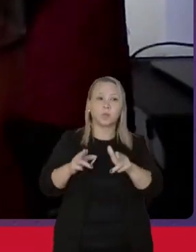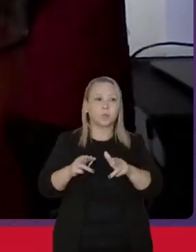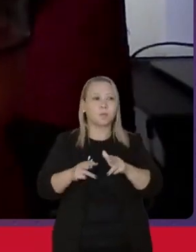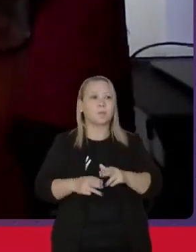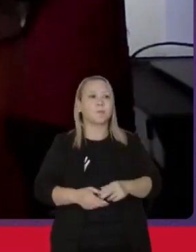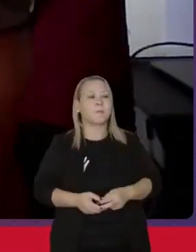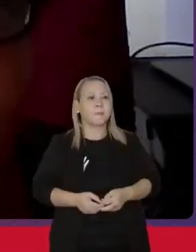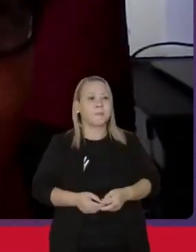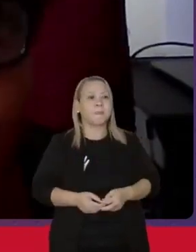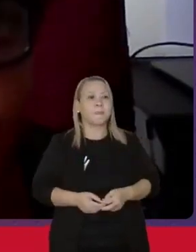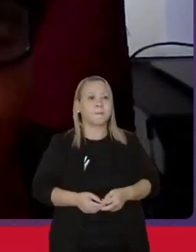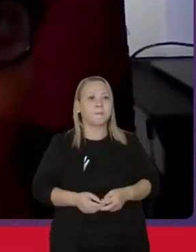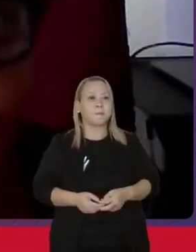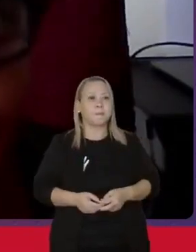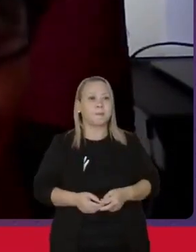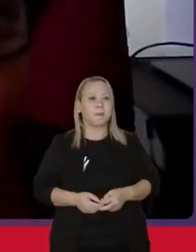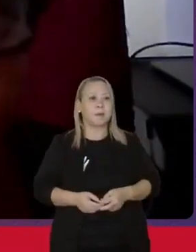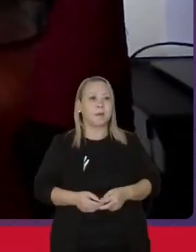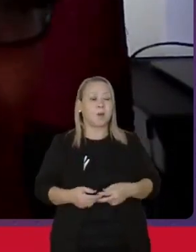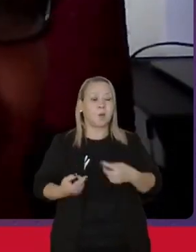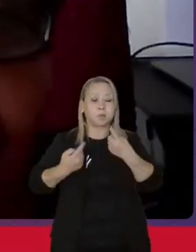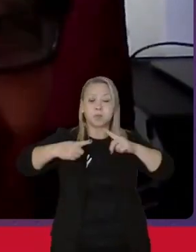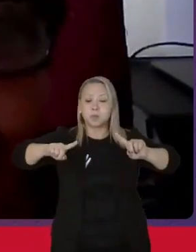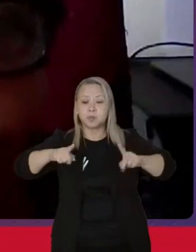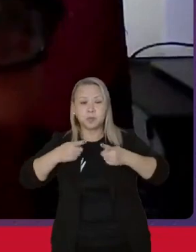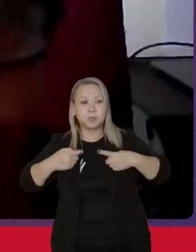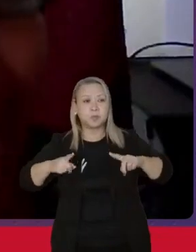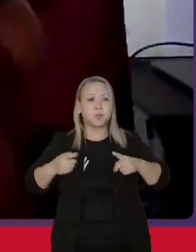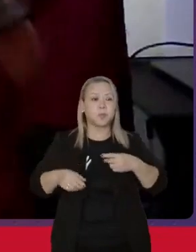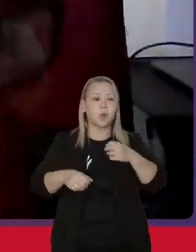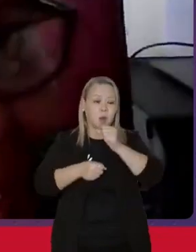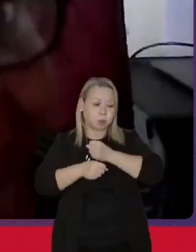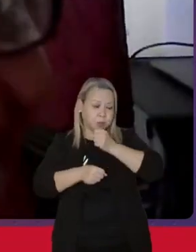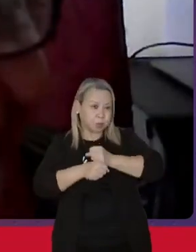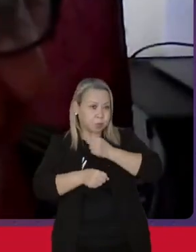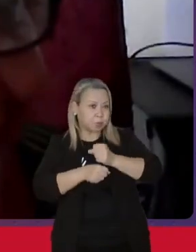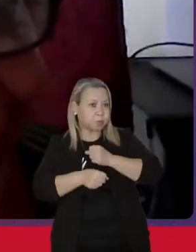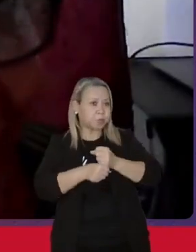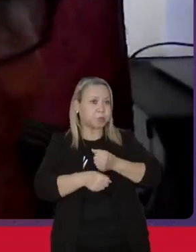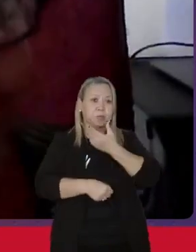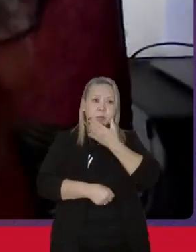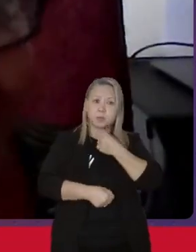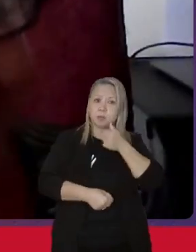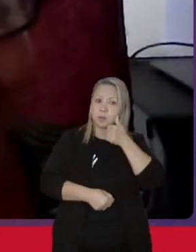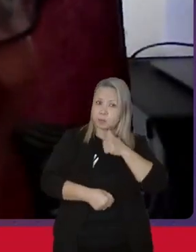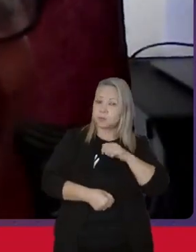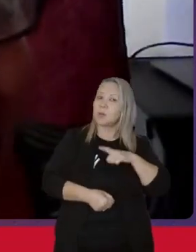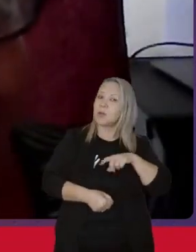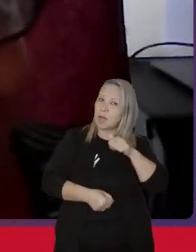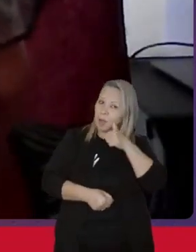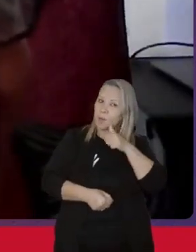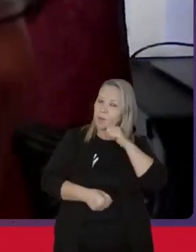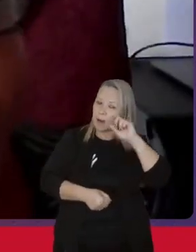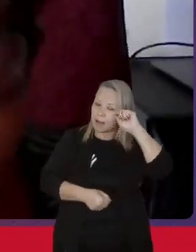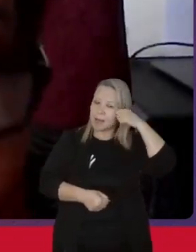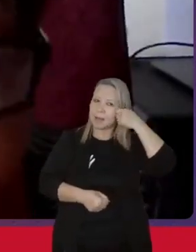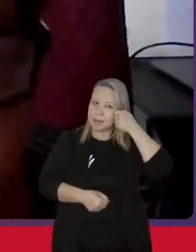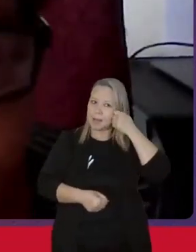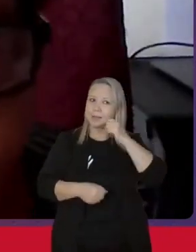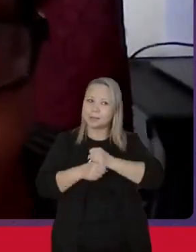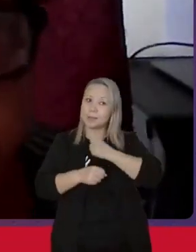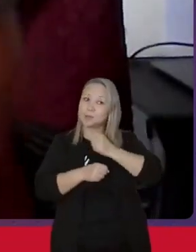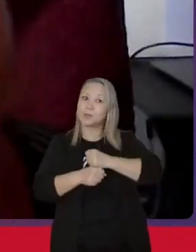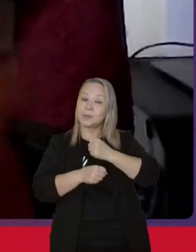musicista, como pedreiro, pedreira, porque as mulheres negras também, as